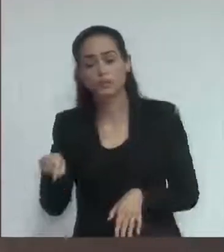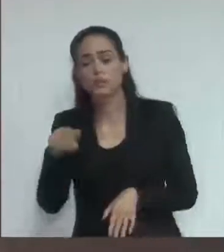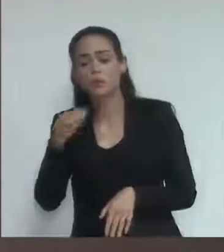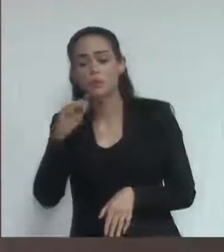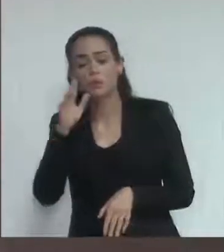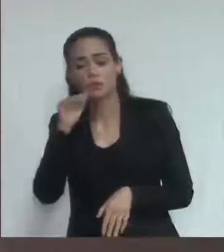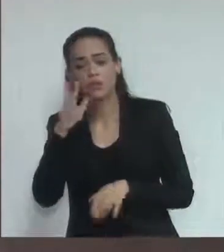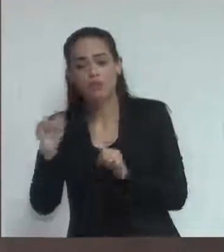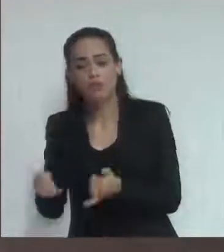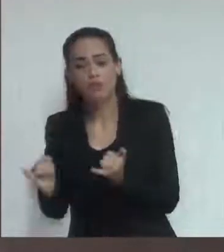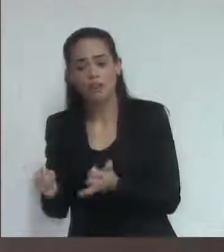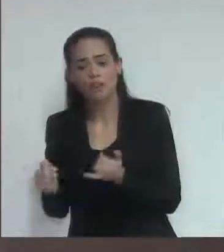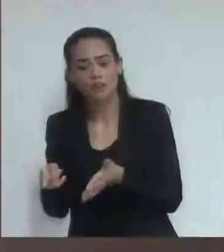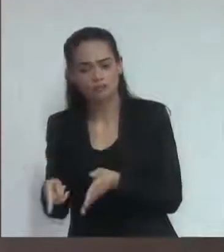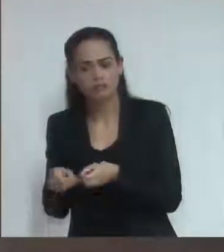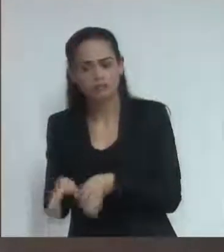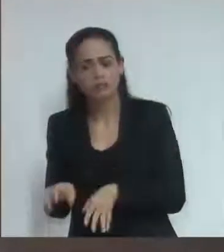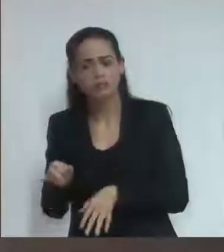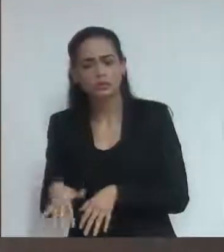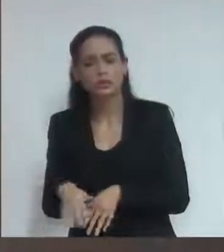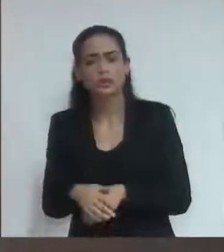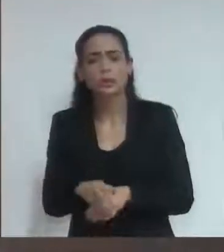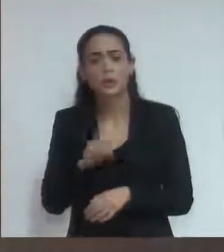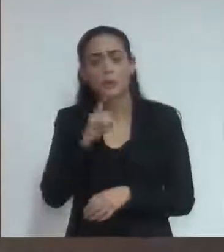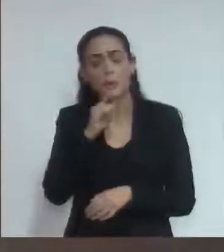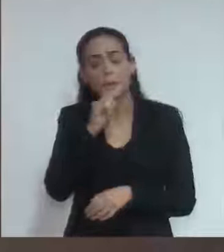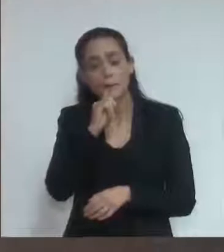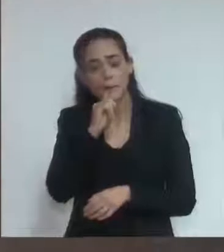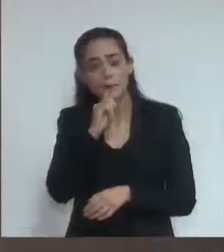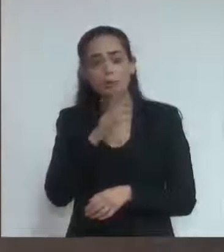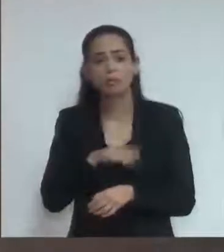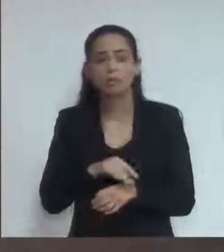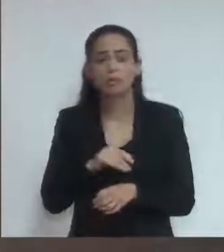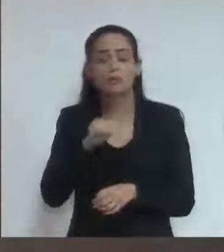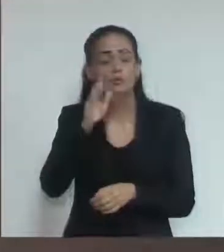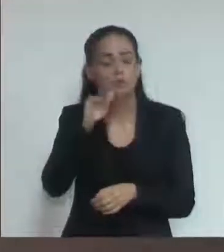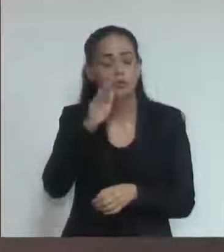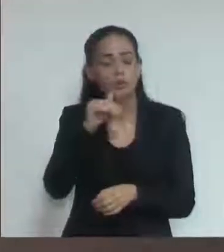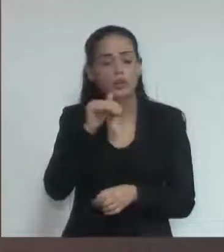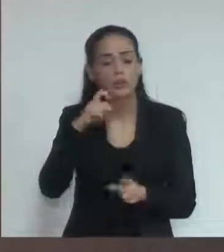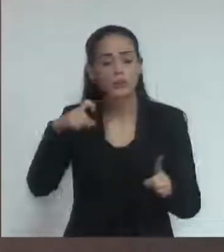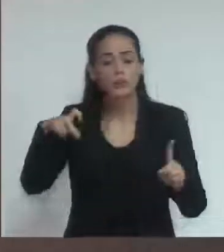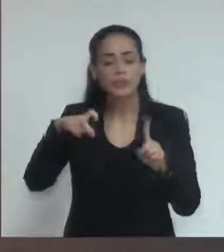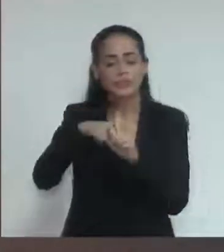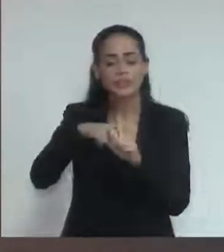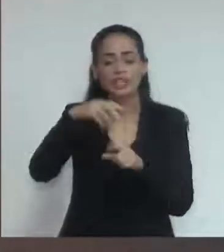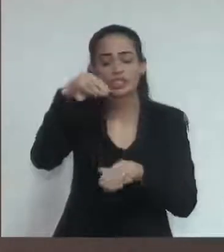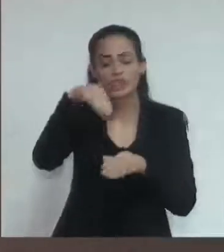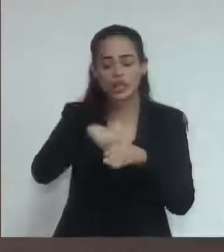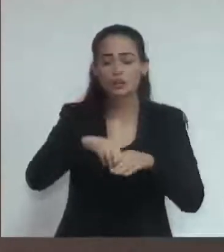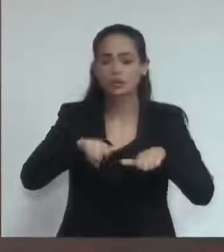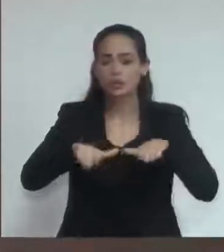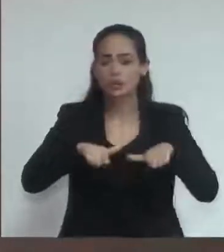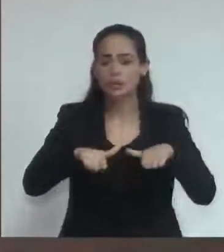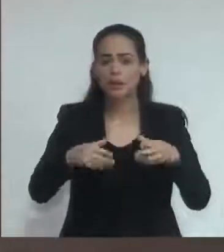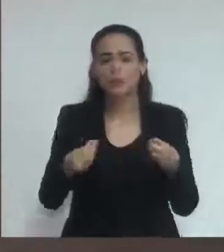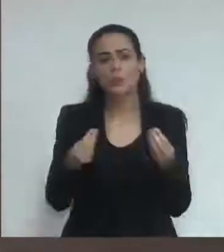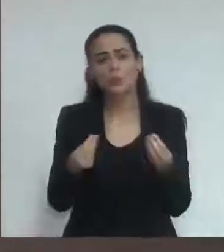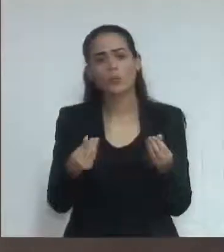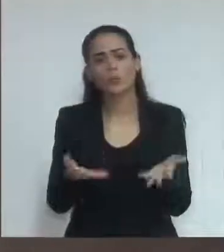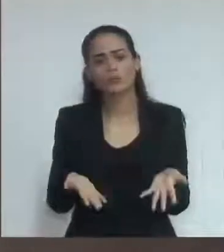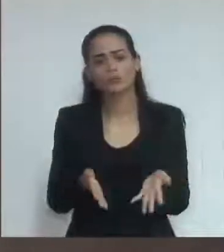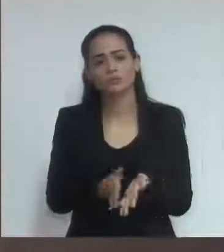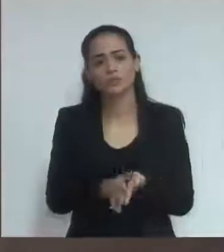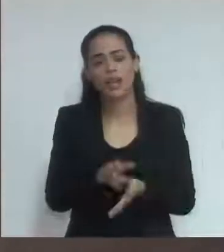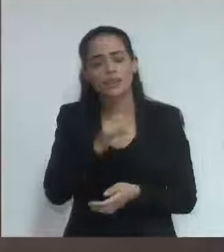Acidente de trabalho, jamais. Não podemos concordar. Porque eu acredito sempre que uma pessoa não se machuca